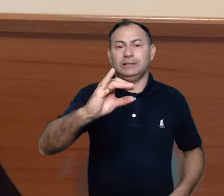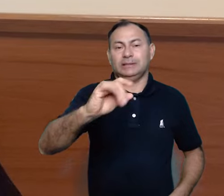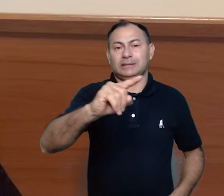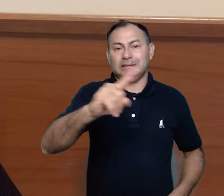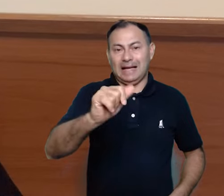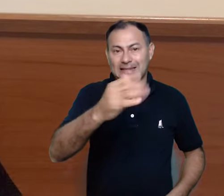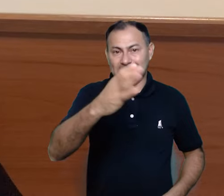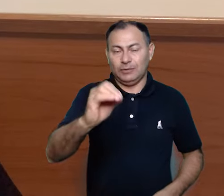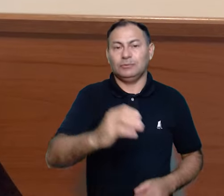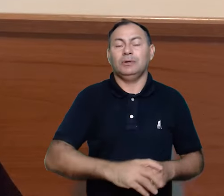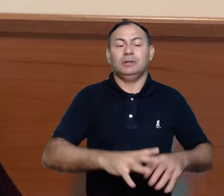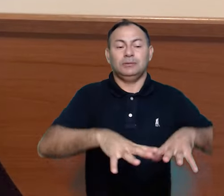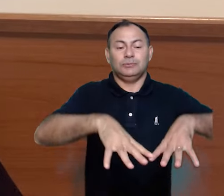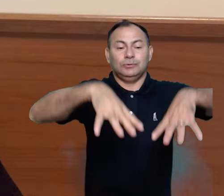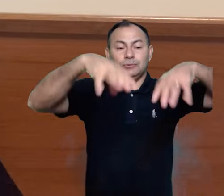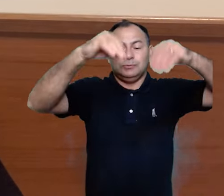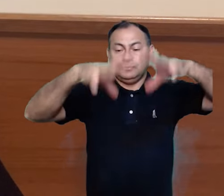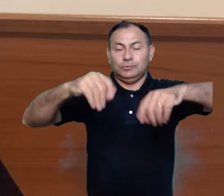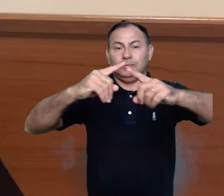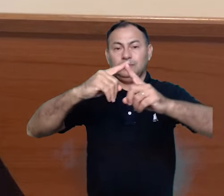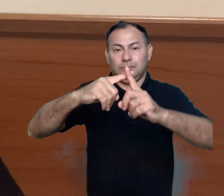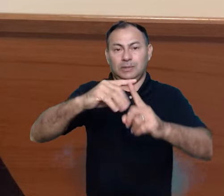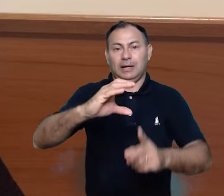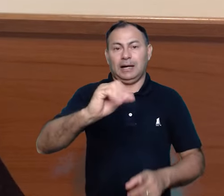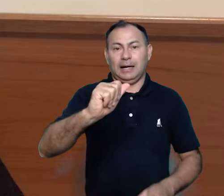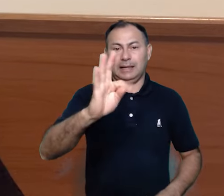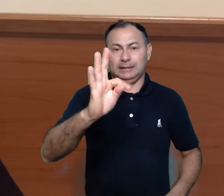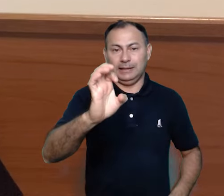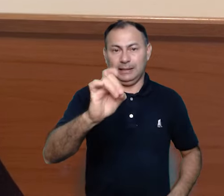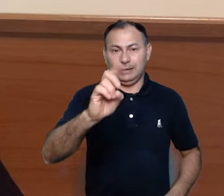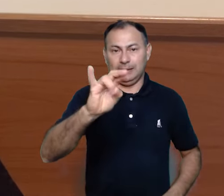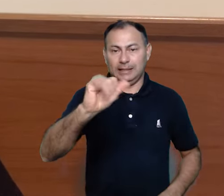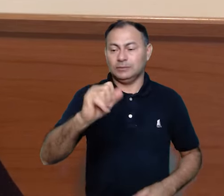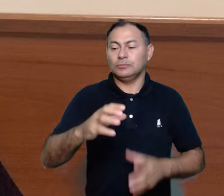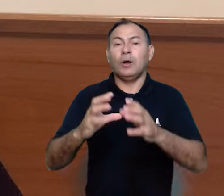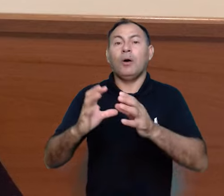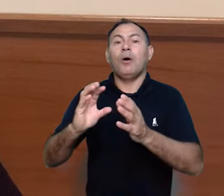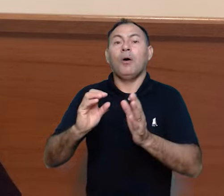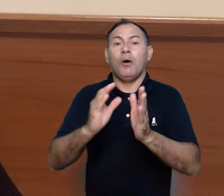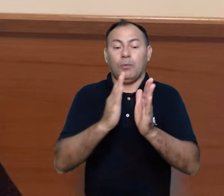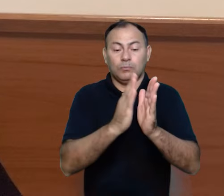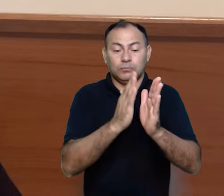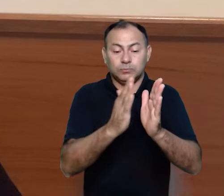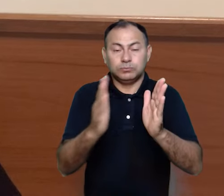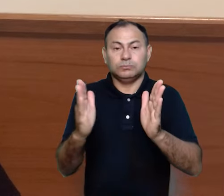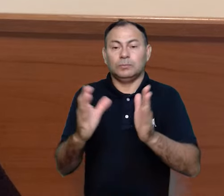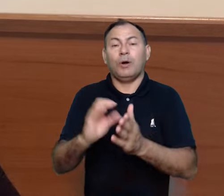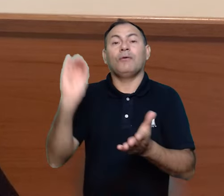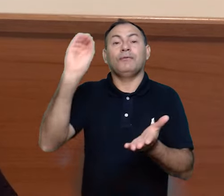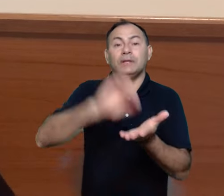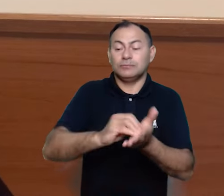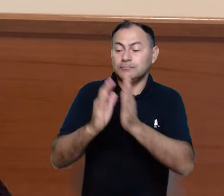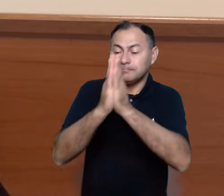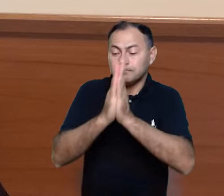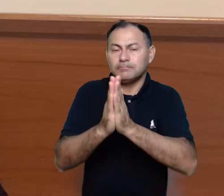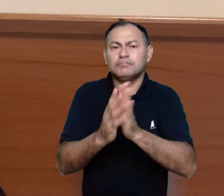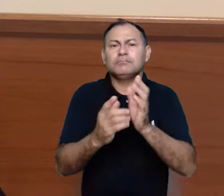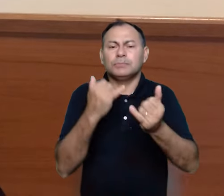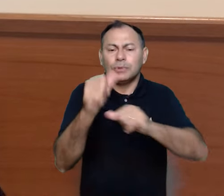os ofícios celebrados nesses ambientes se tornaram sempre mais